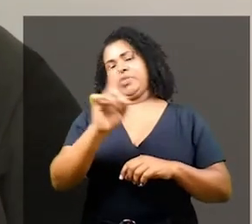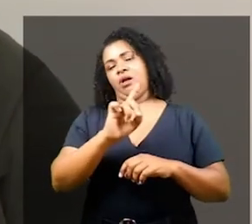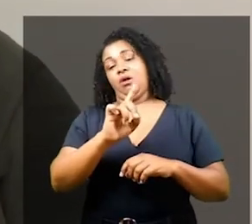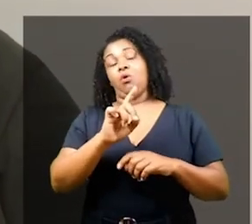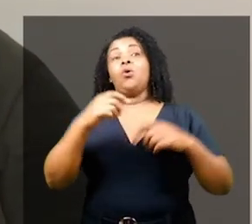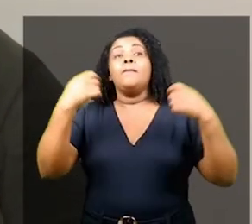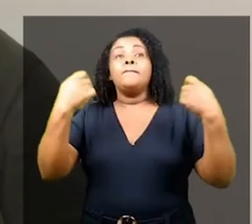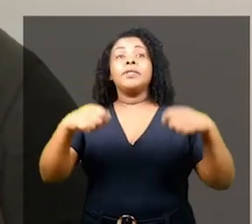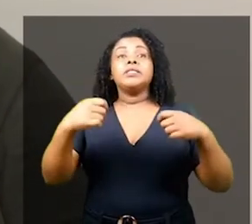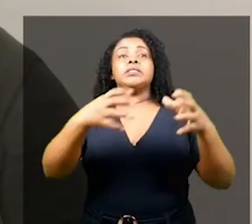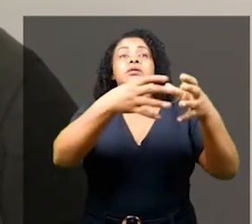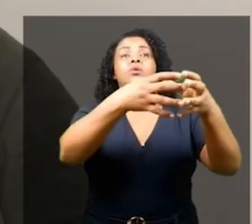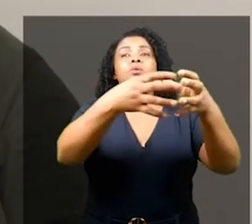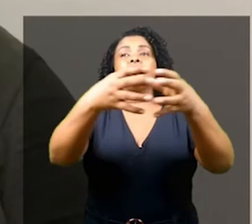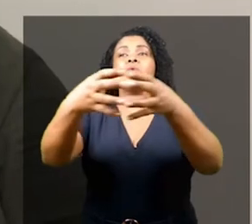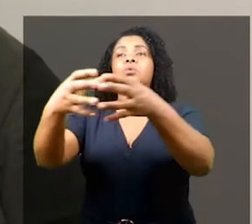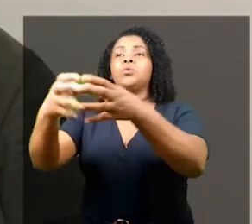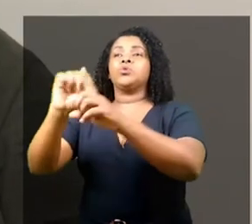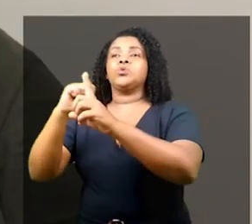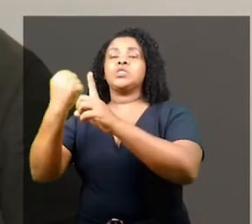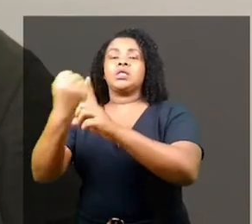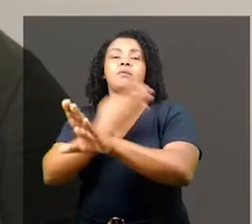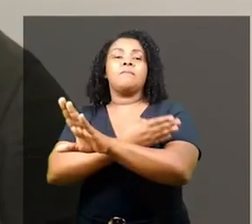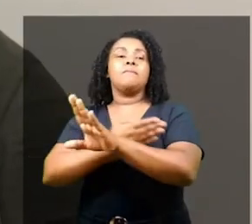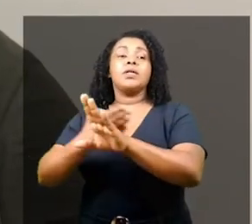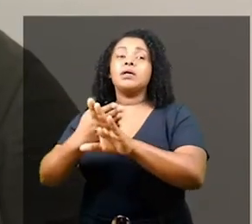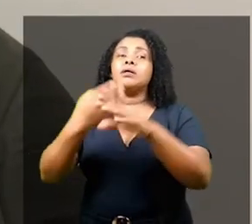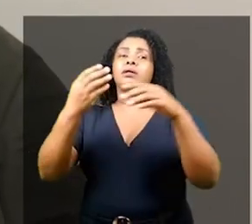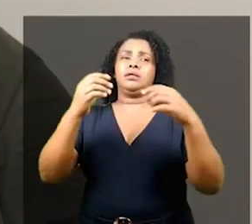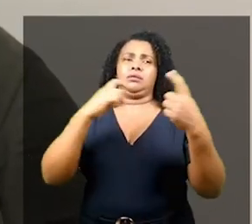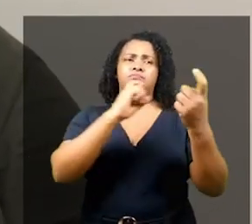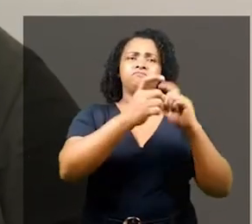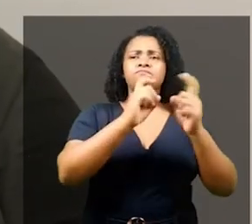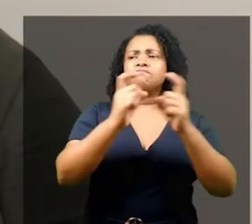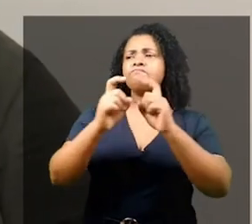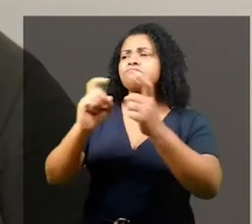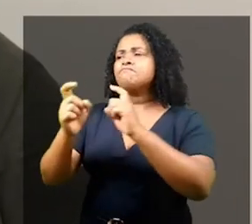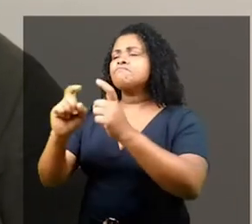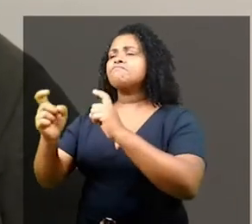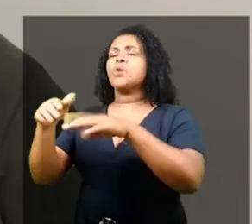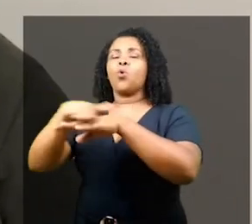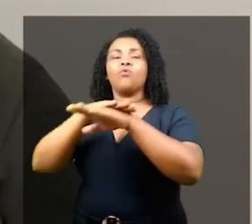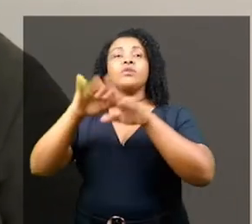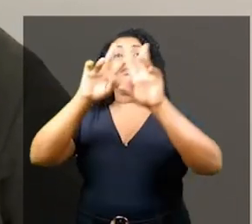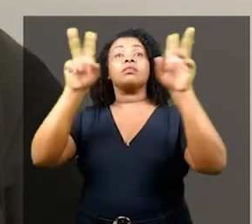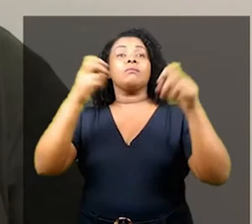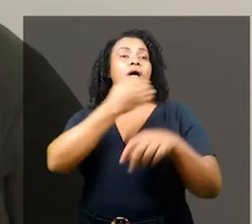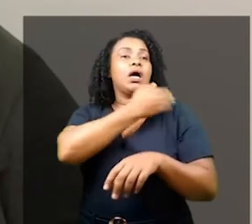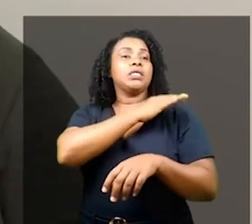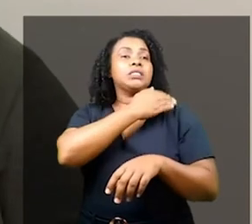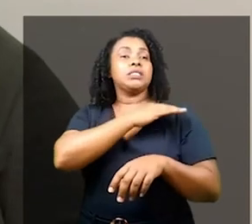como o racismo se mantém vivo em suas práticas cotidianas. E como combater essa memória social